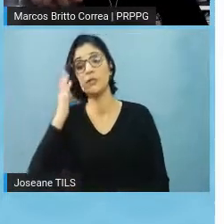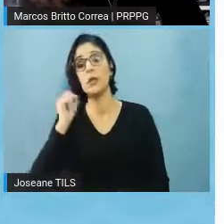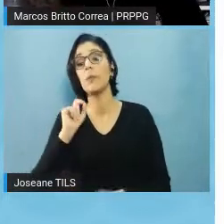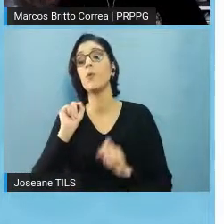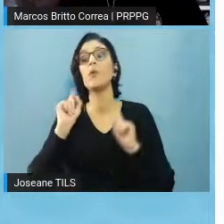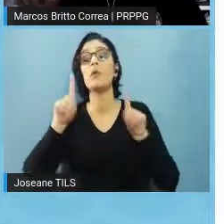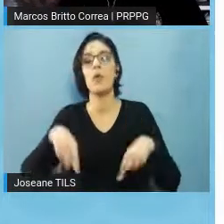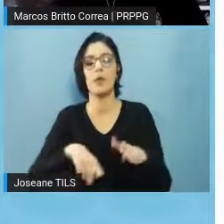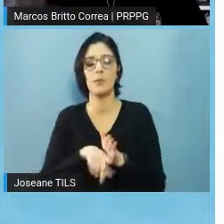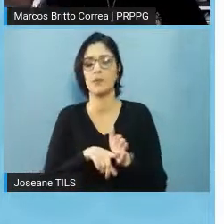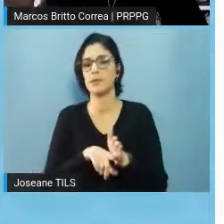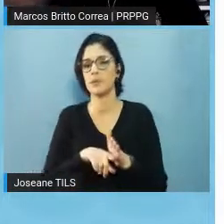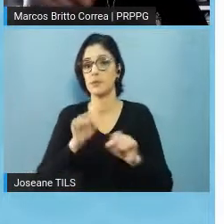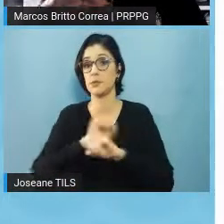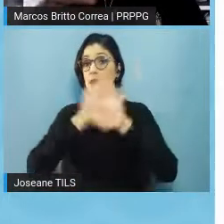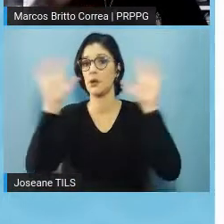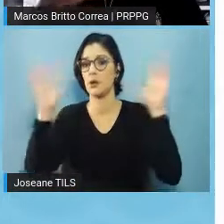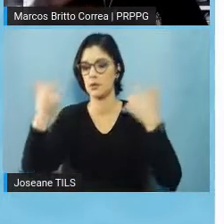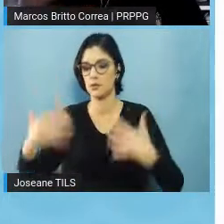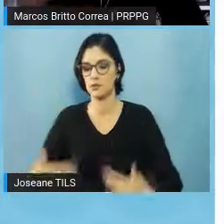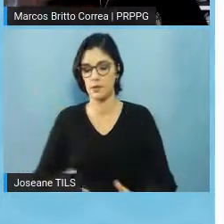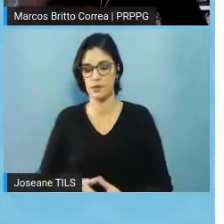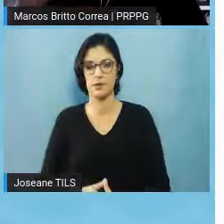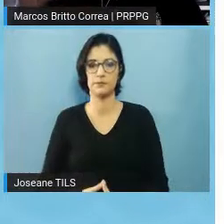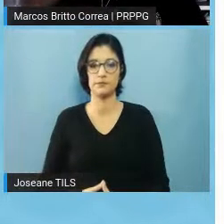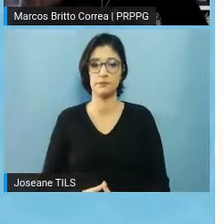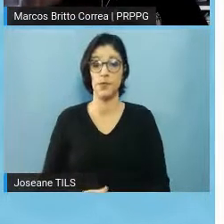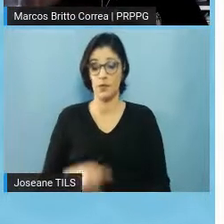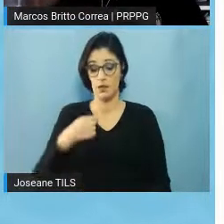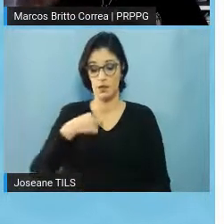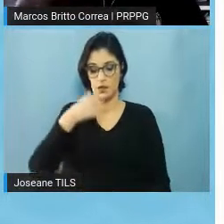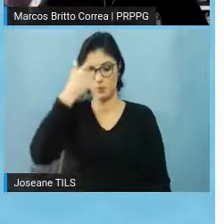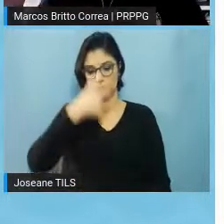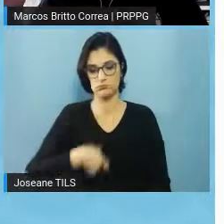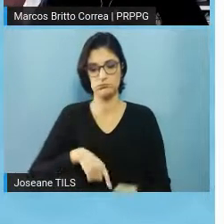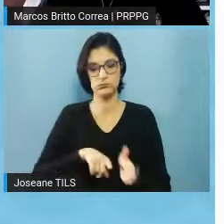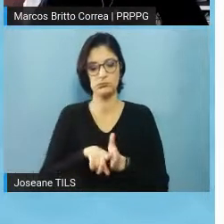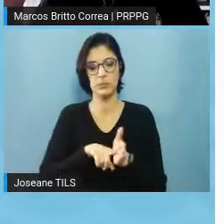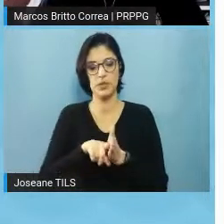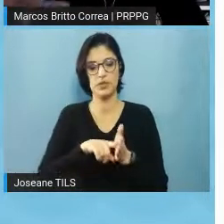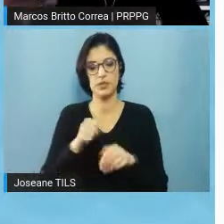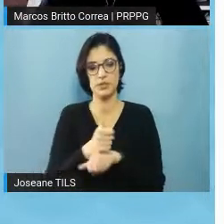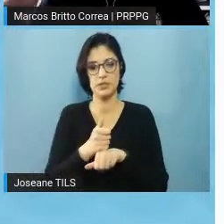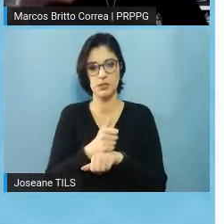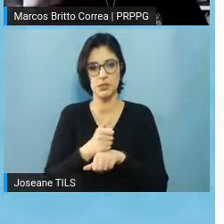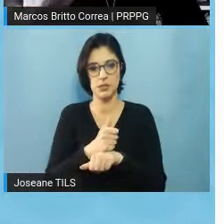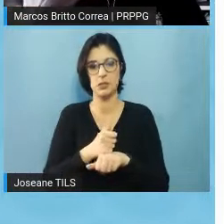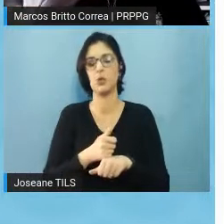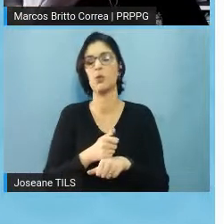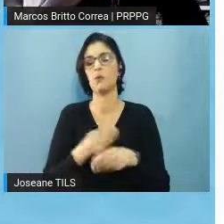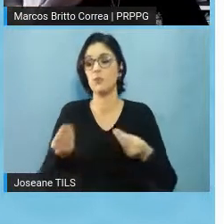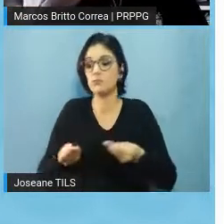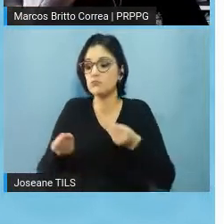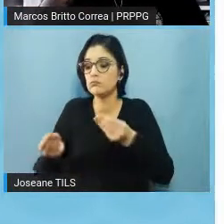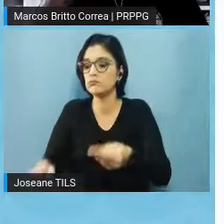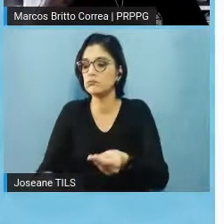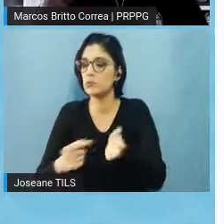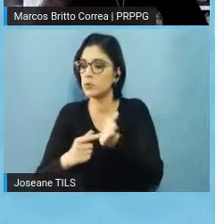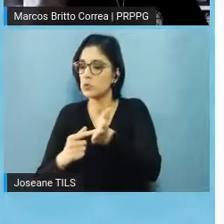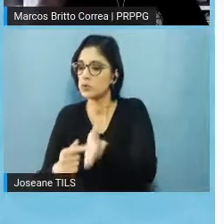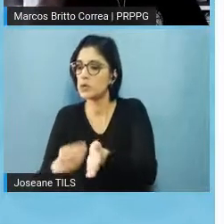pesquisador, né, por meio, vai estar lá, né, do termo de consentimento que vai ser assinado pelo